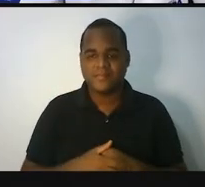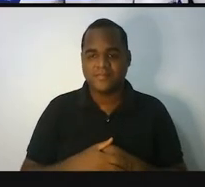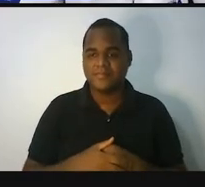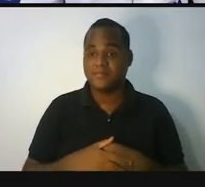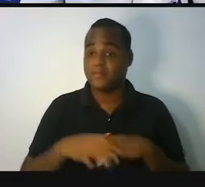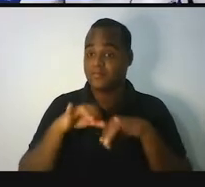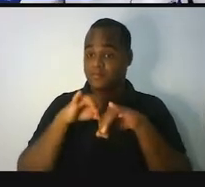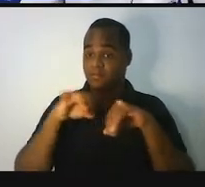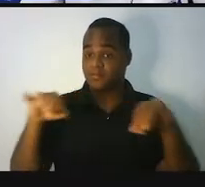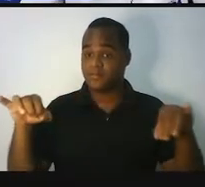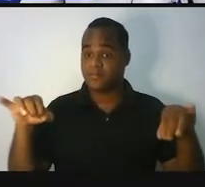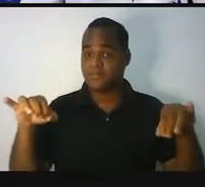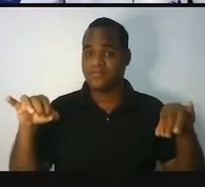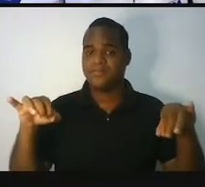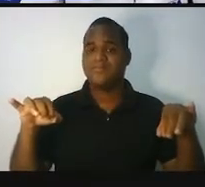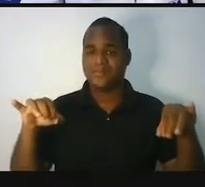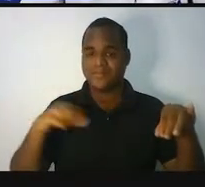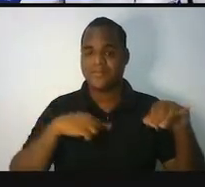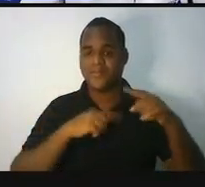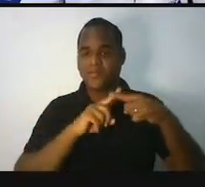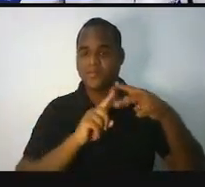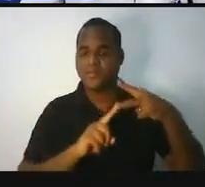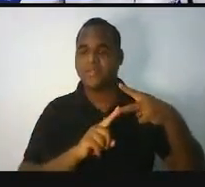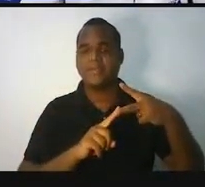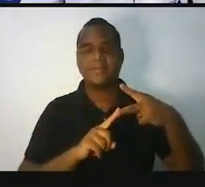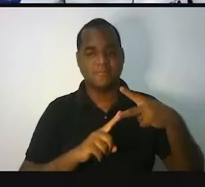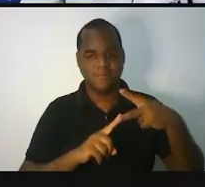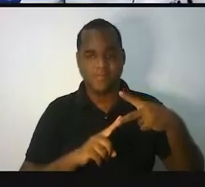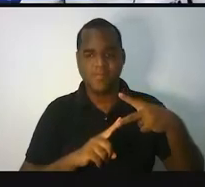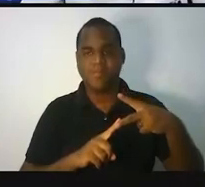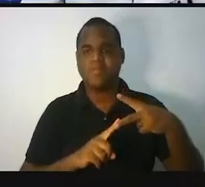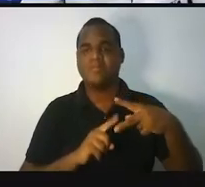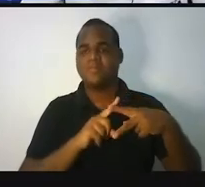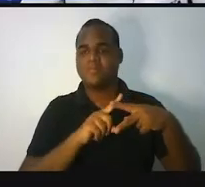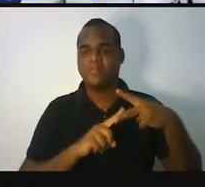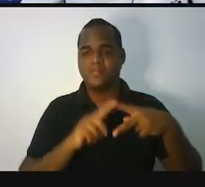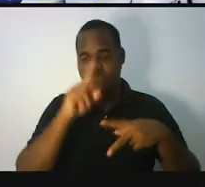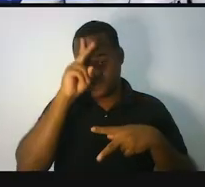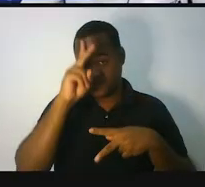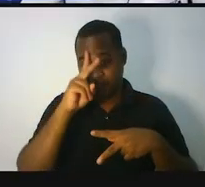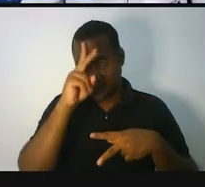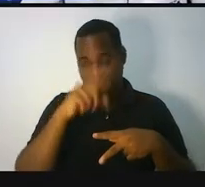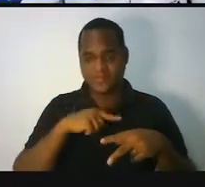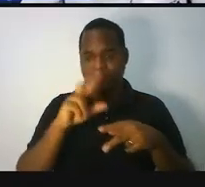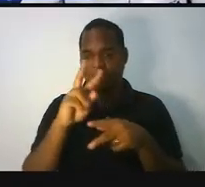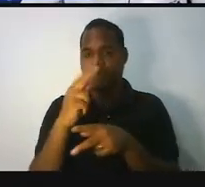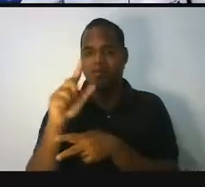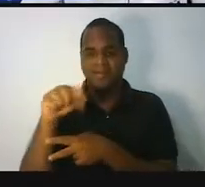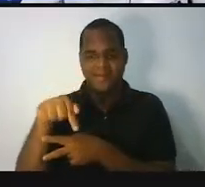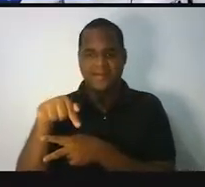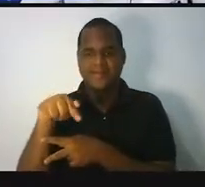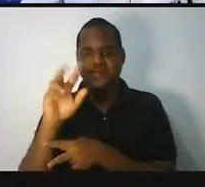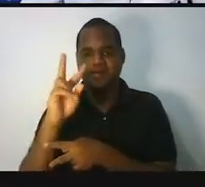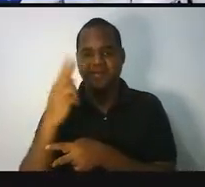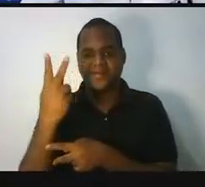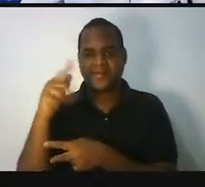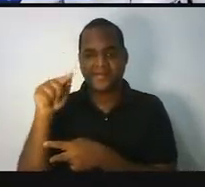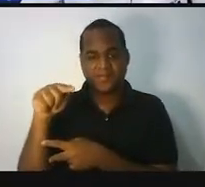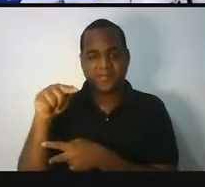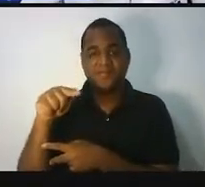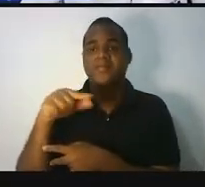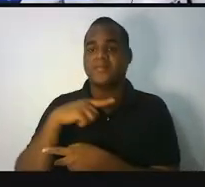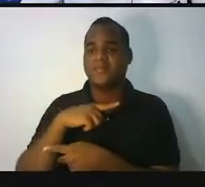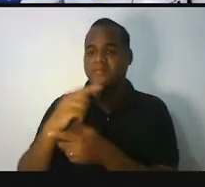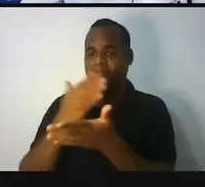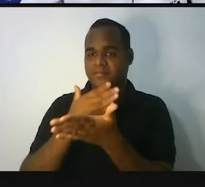divulgando dois materiais, duas histórias em quadrinhos que surgiram